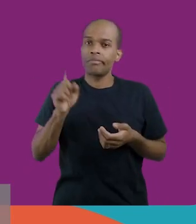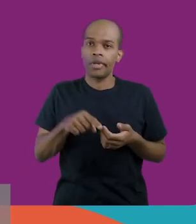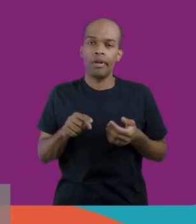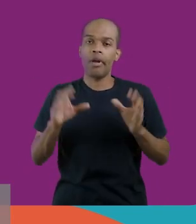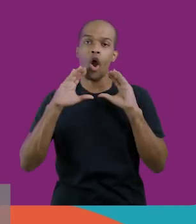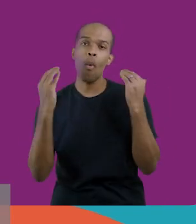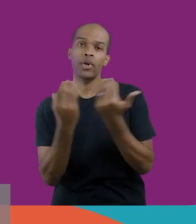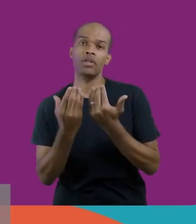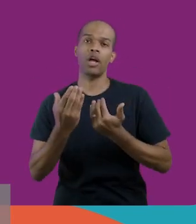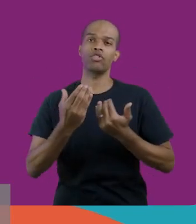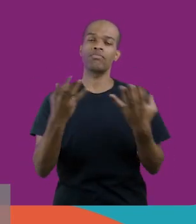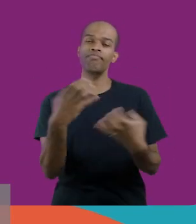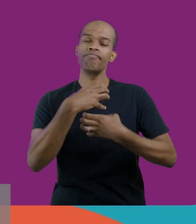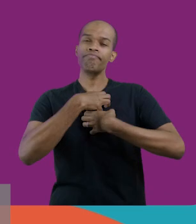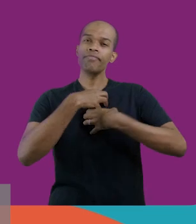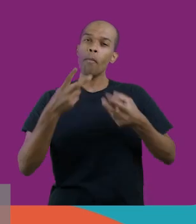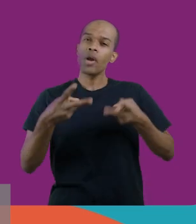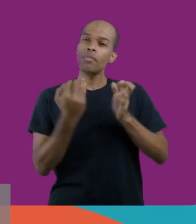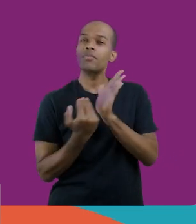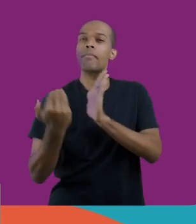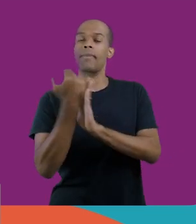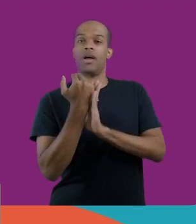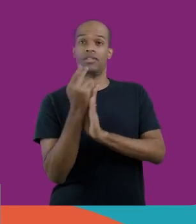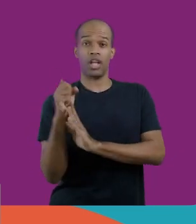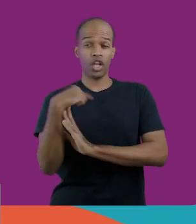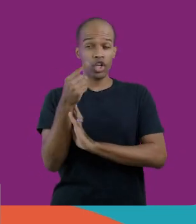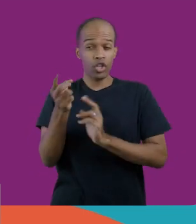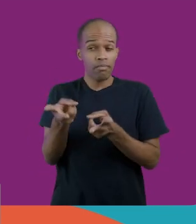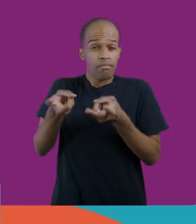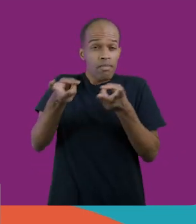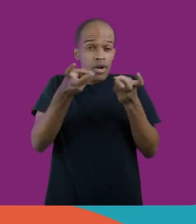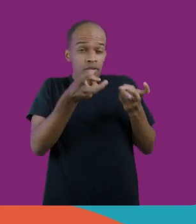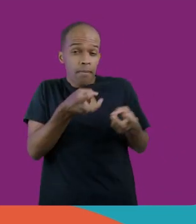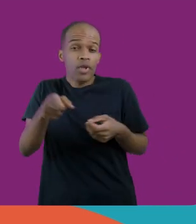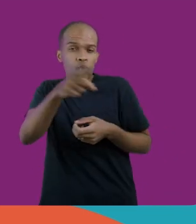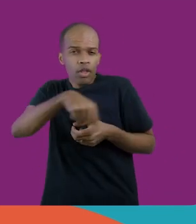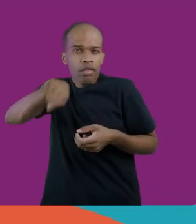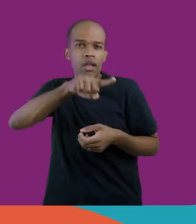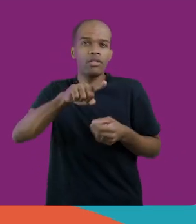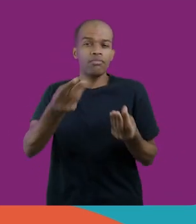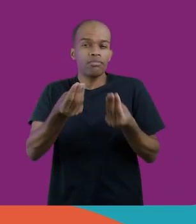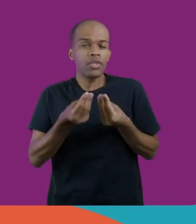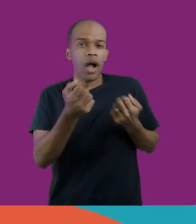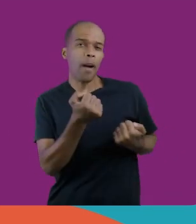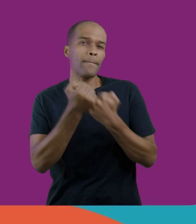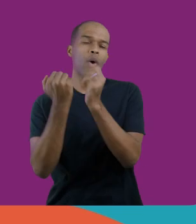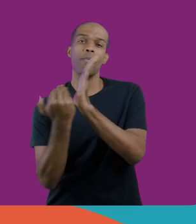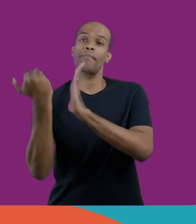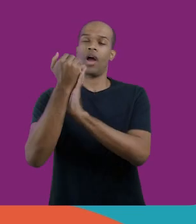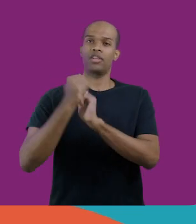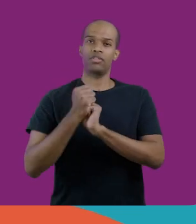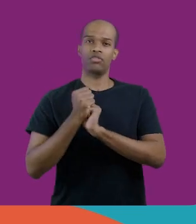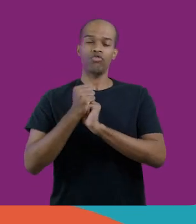a comunidade tem sentido ainda mais, a gente tem recebido da comunidade, ainda mais apoio de